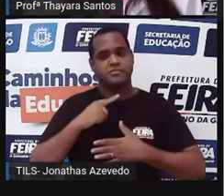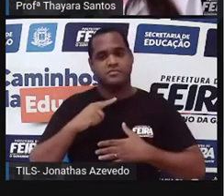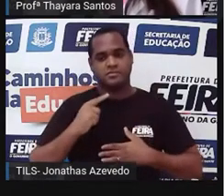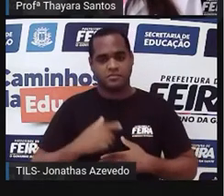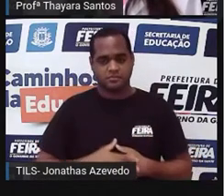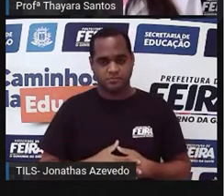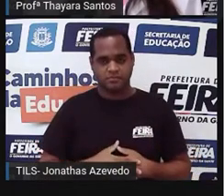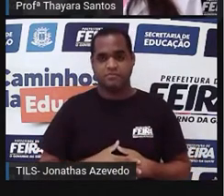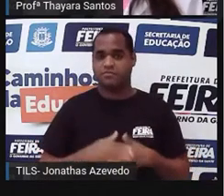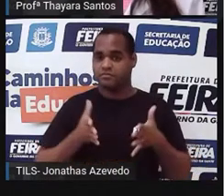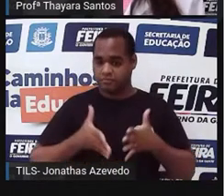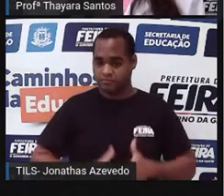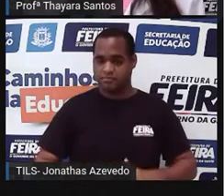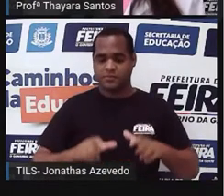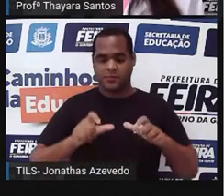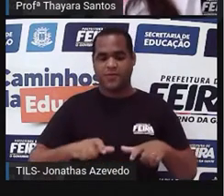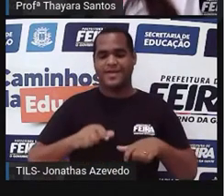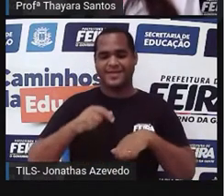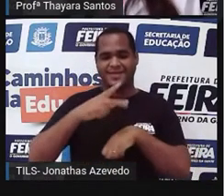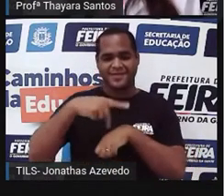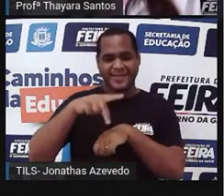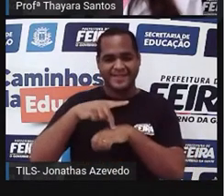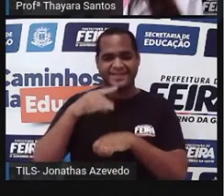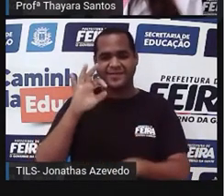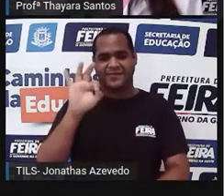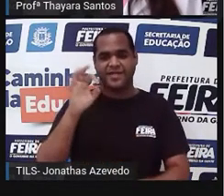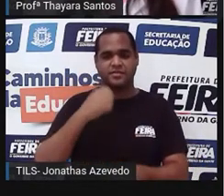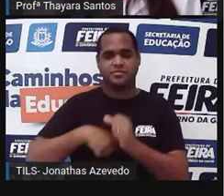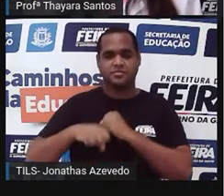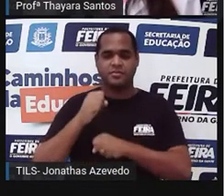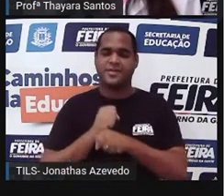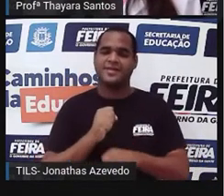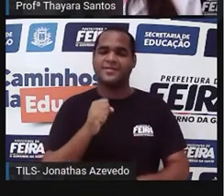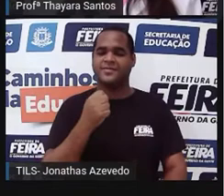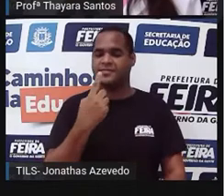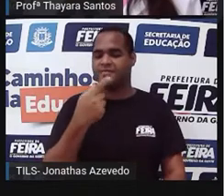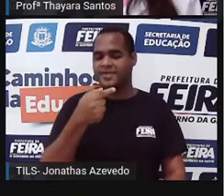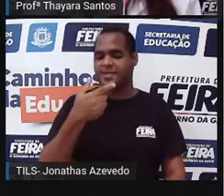ele nasceu lá na França, como eu já falei, no ano de 1744.